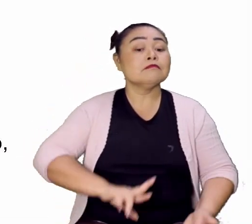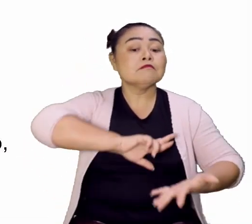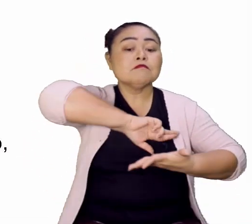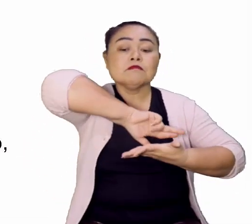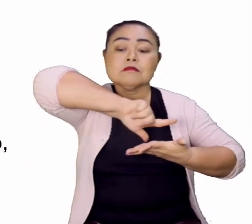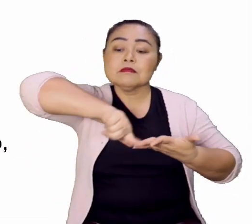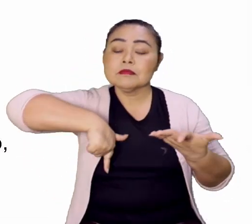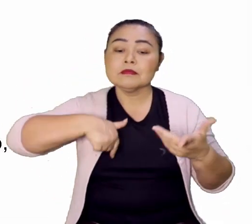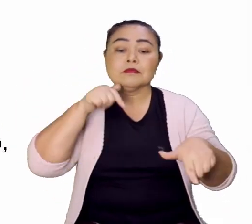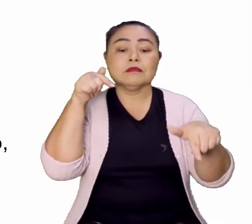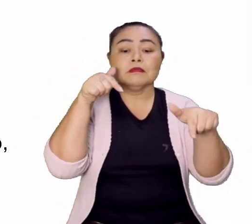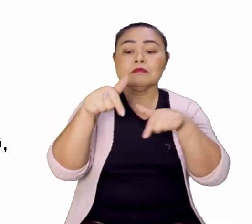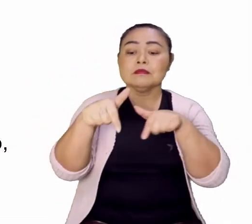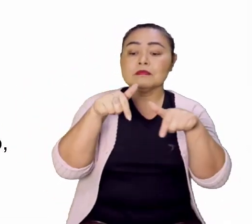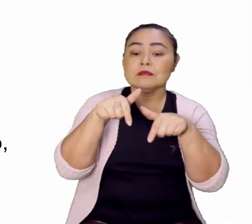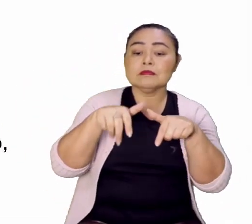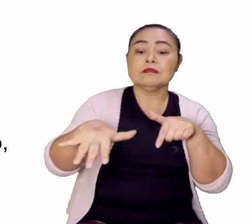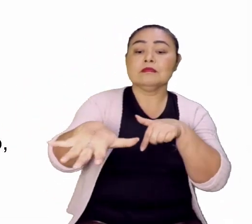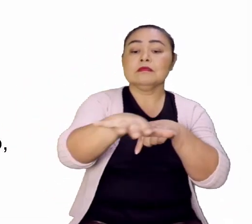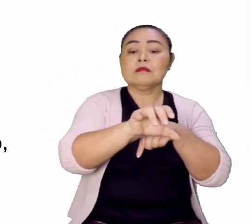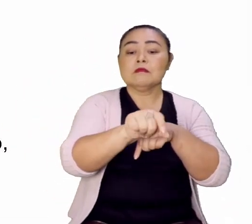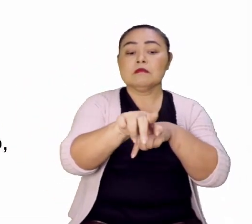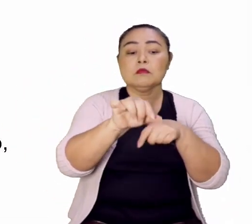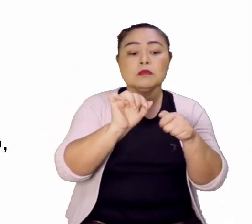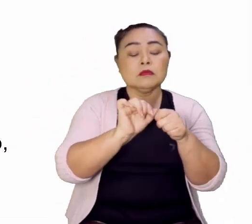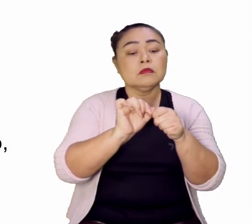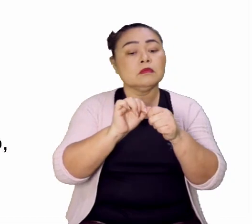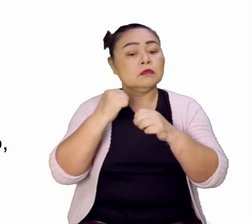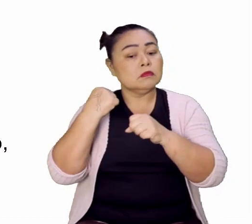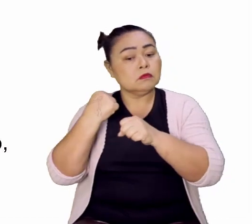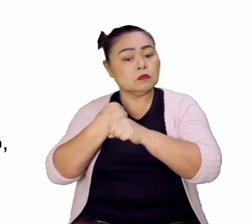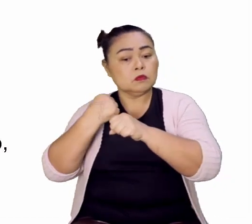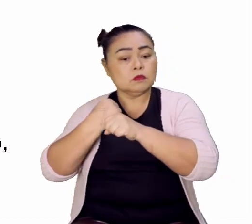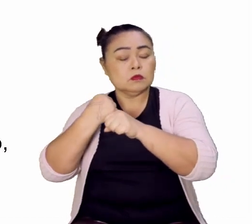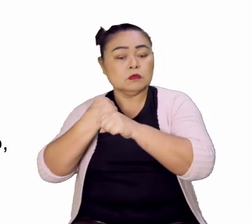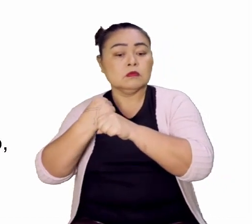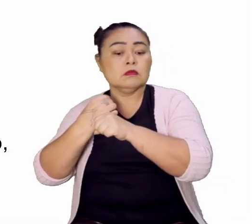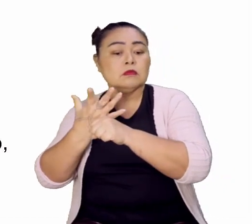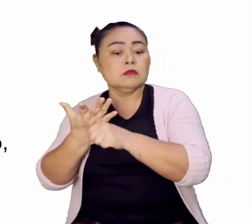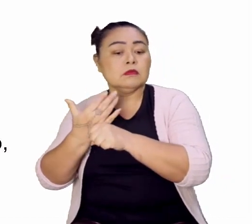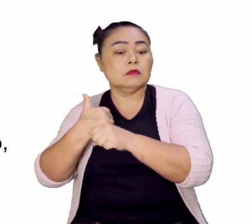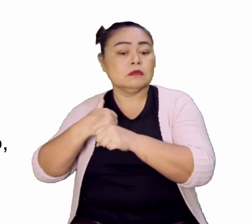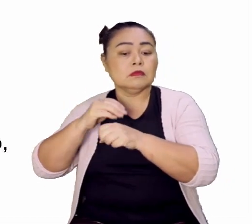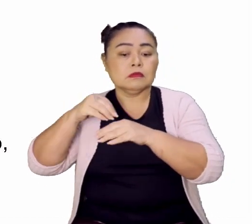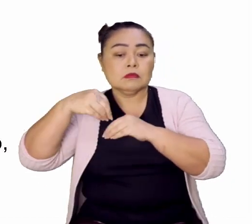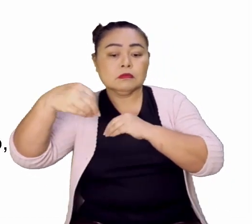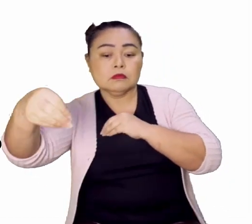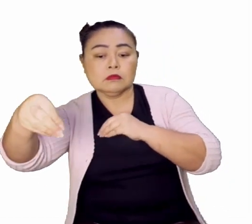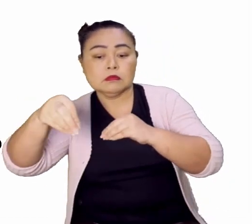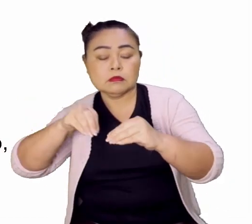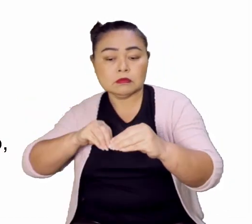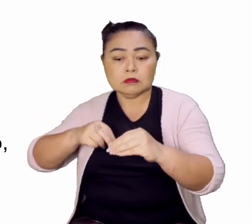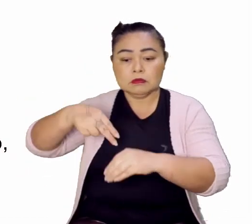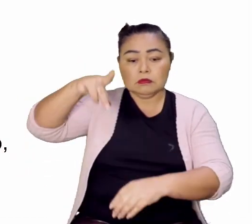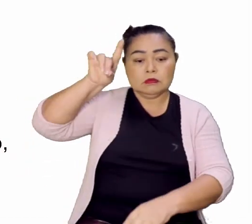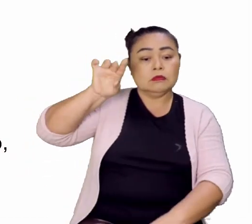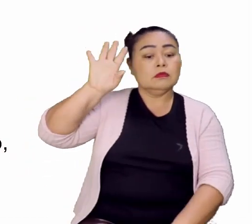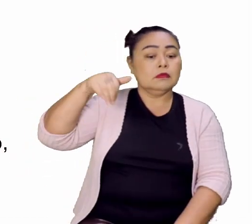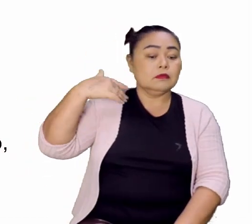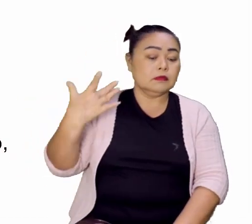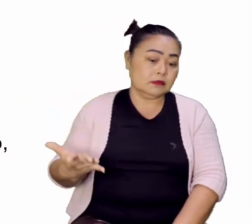diversificação das atividades produtivas da colônia, etc. D, o deslocamento do eixo produtivo, papapá,